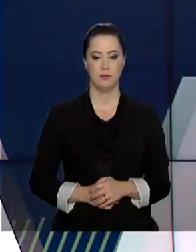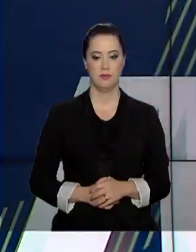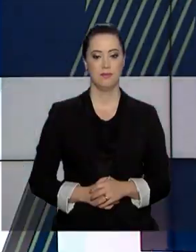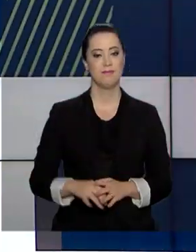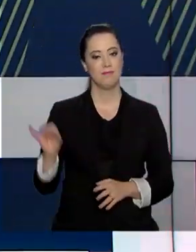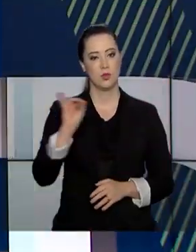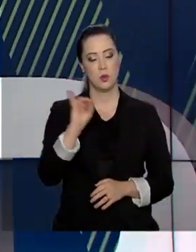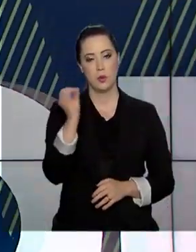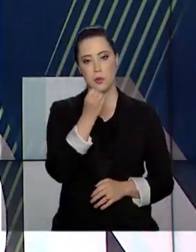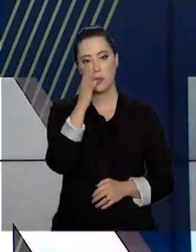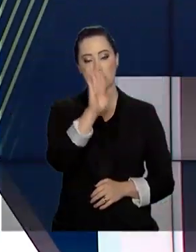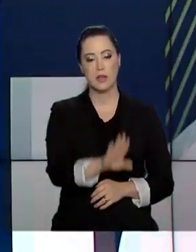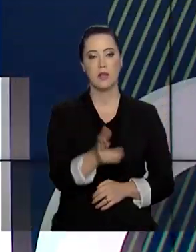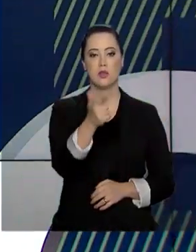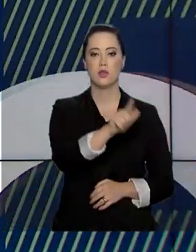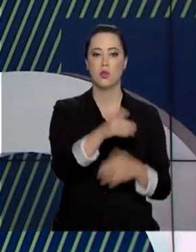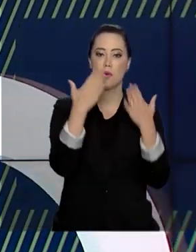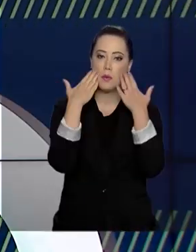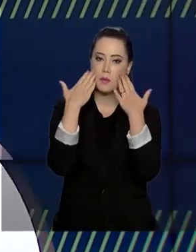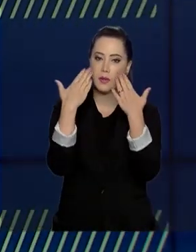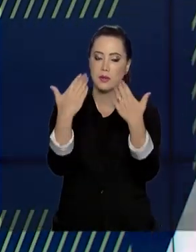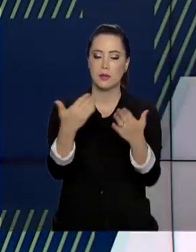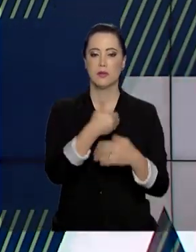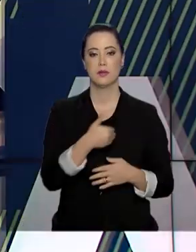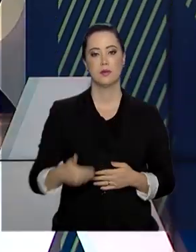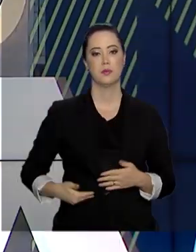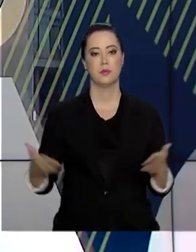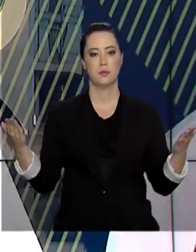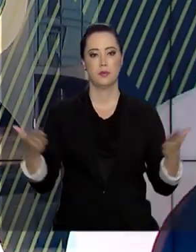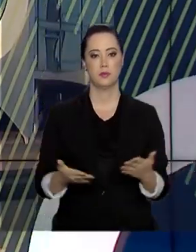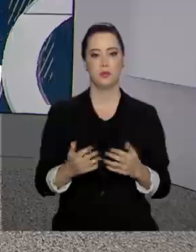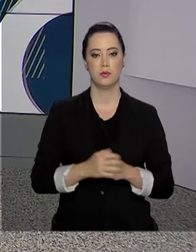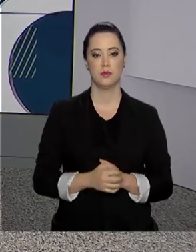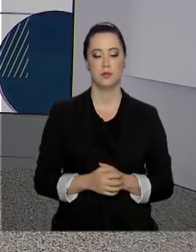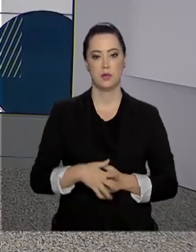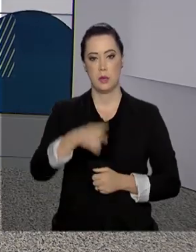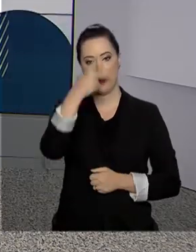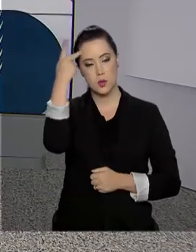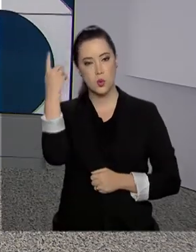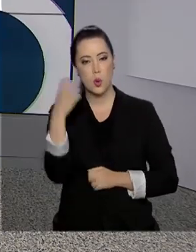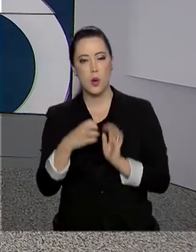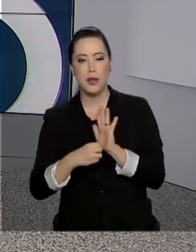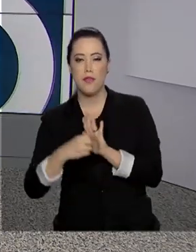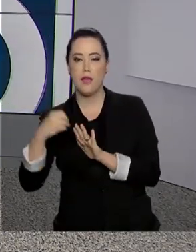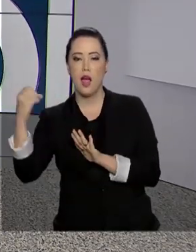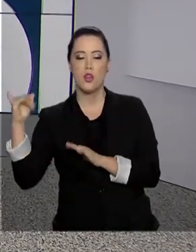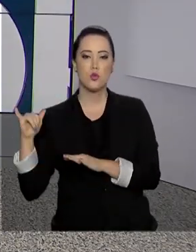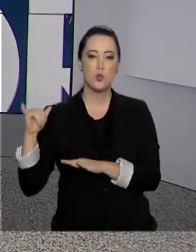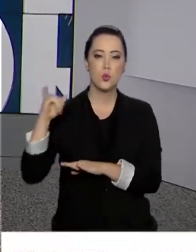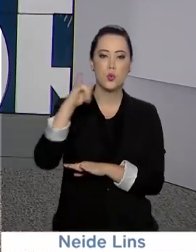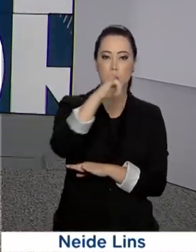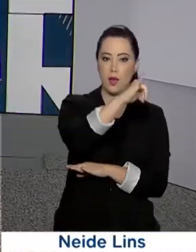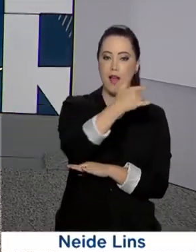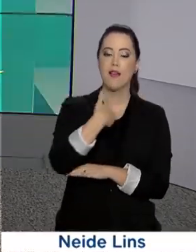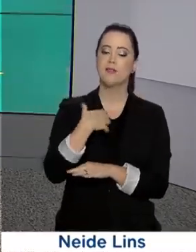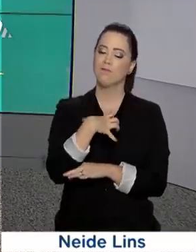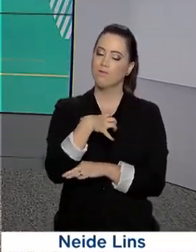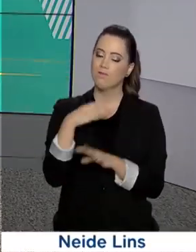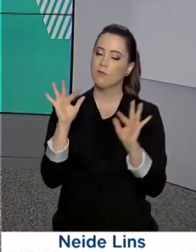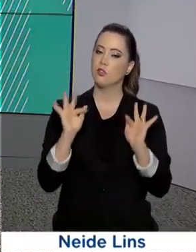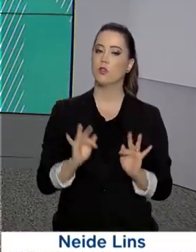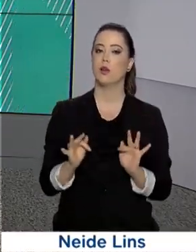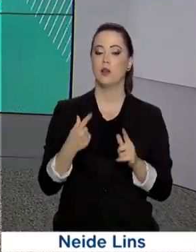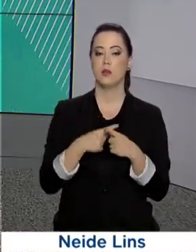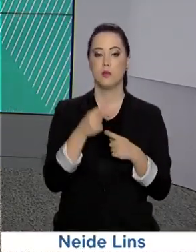Olá, boa tarde. Estamos de volta com mais uma edição do Governo Agora. Quem viaja de avião está mais feliz com a estrutura dos